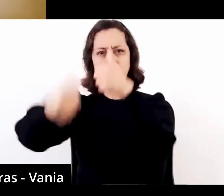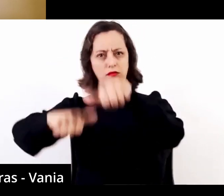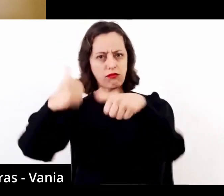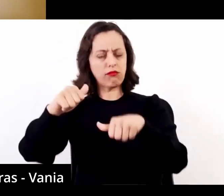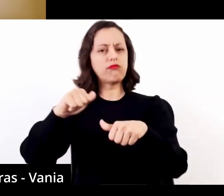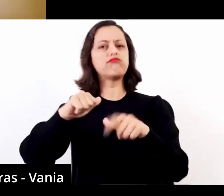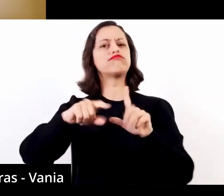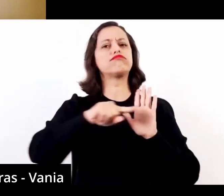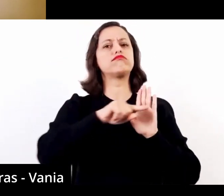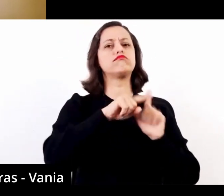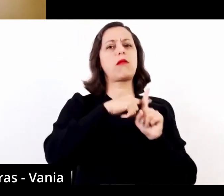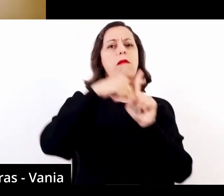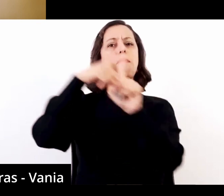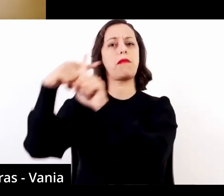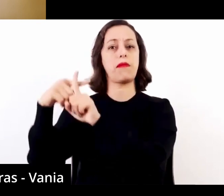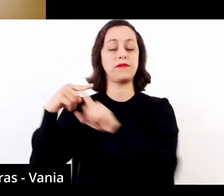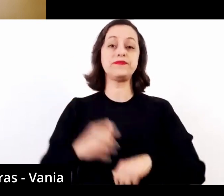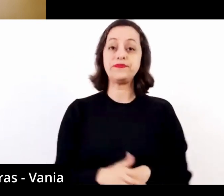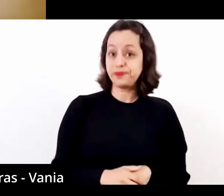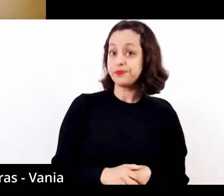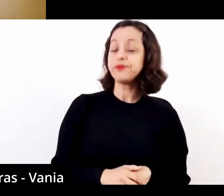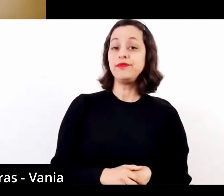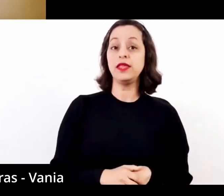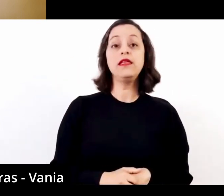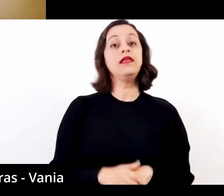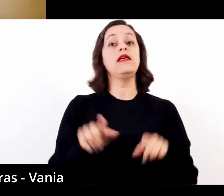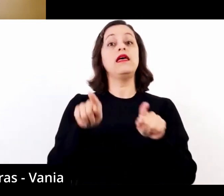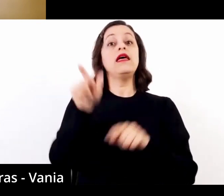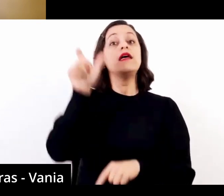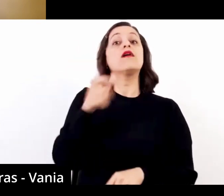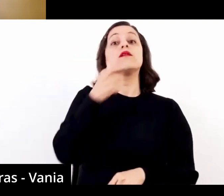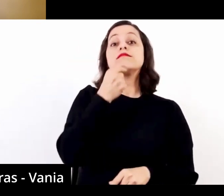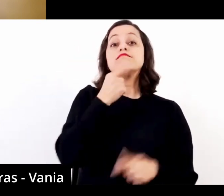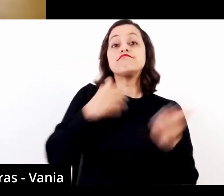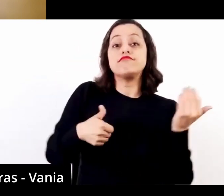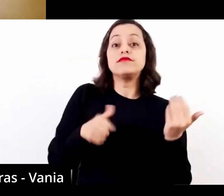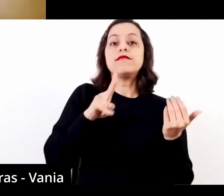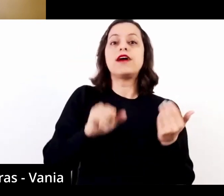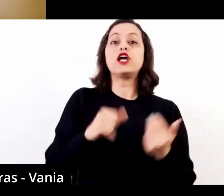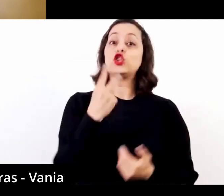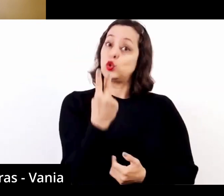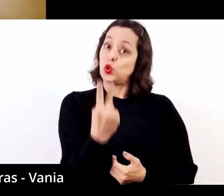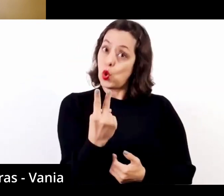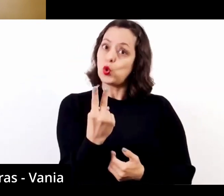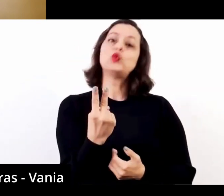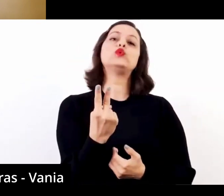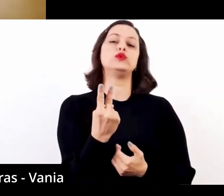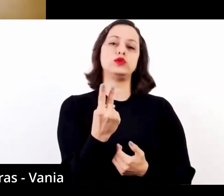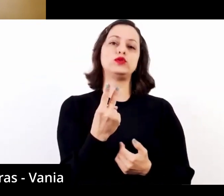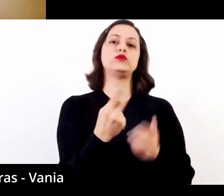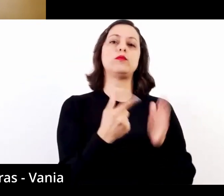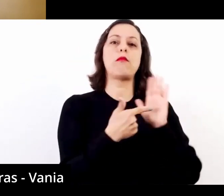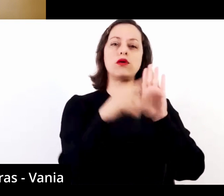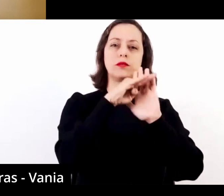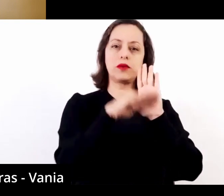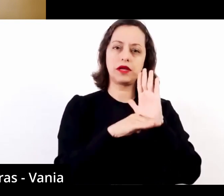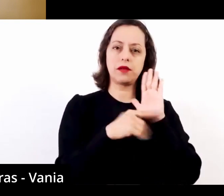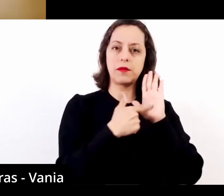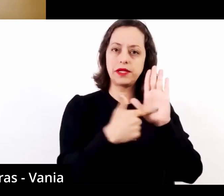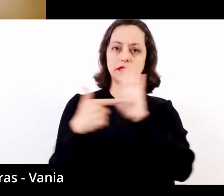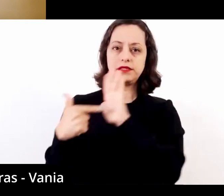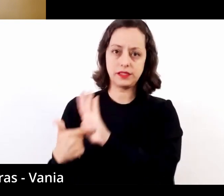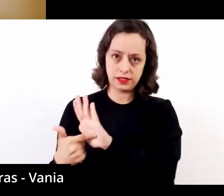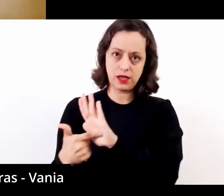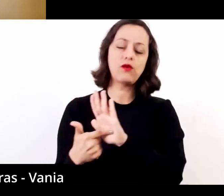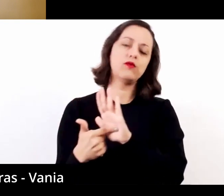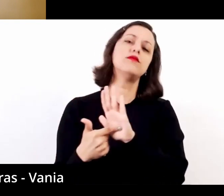fazer dois concertos pela Cultura Artística com o mesmo programa. Então, em ambas as apresentações, o repertório